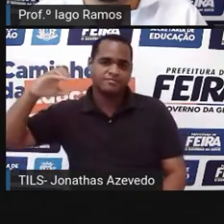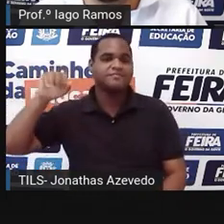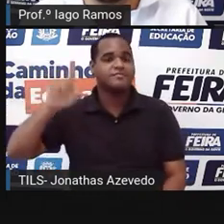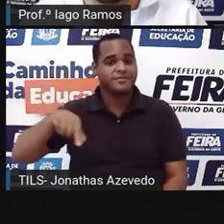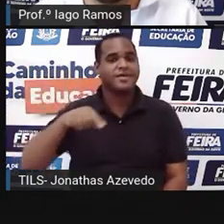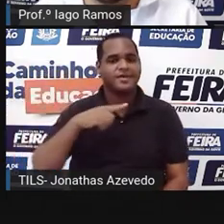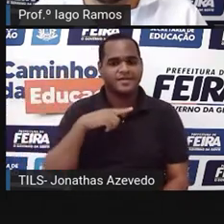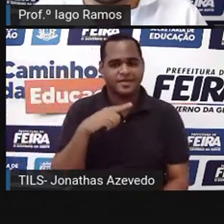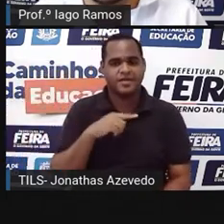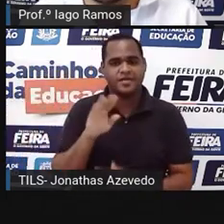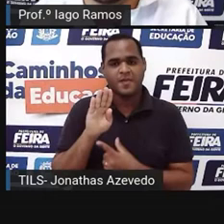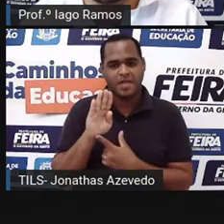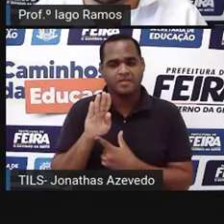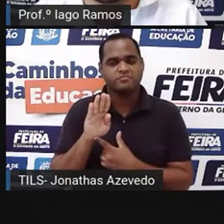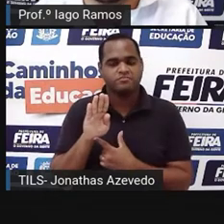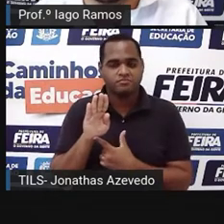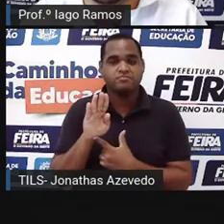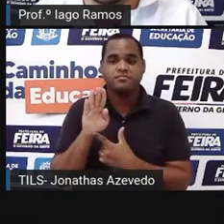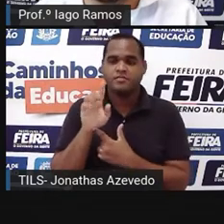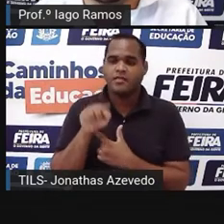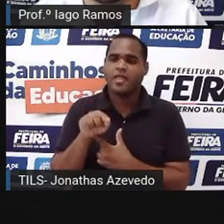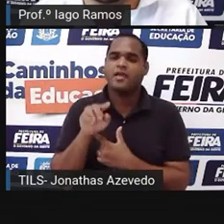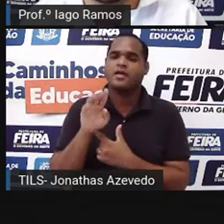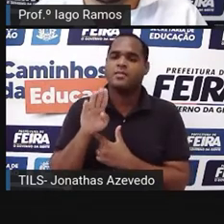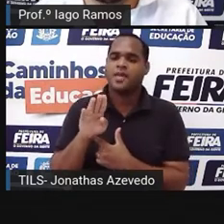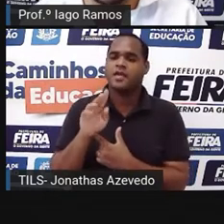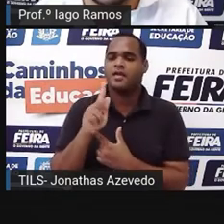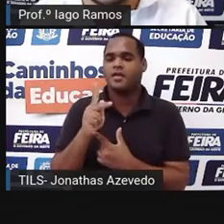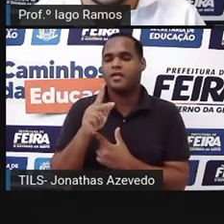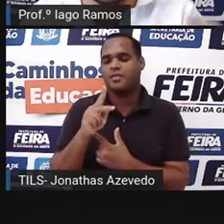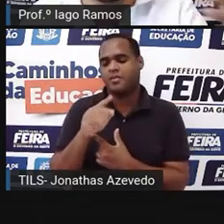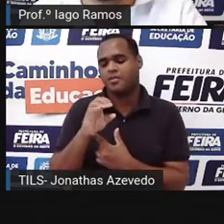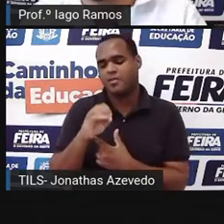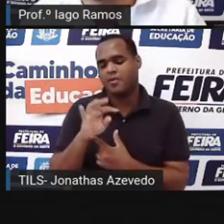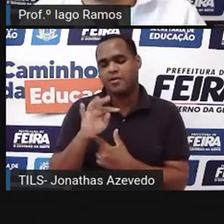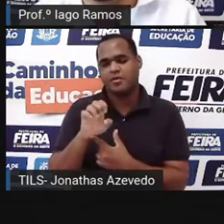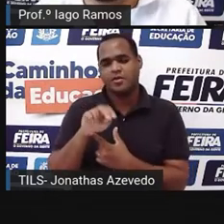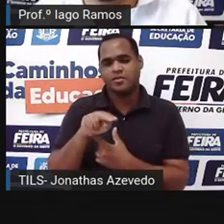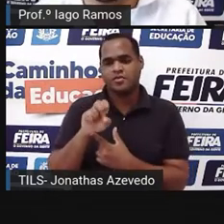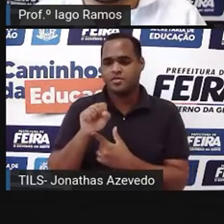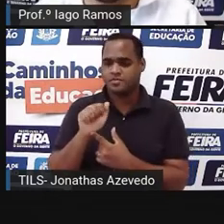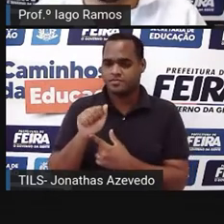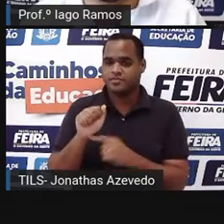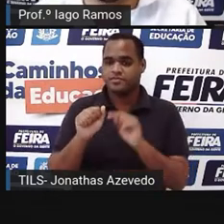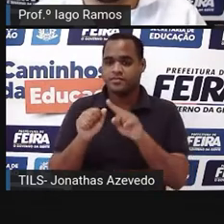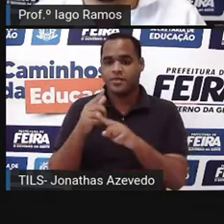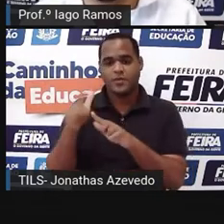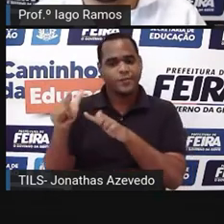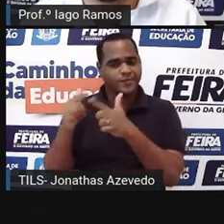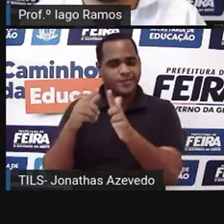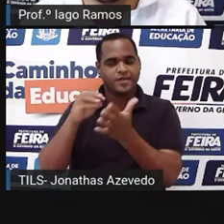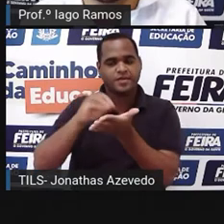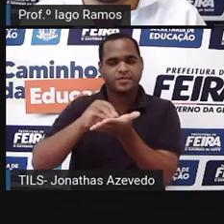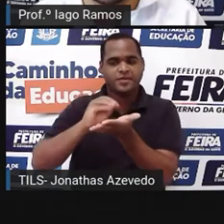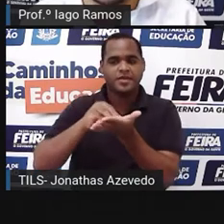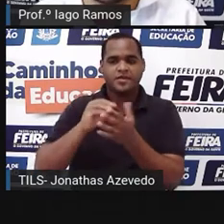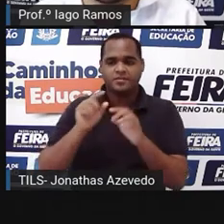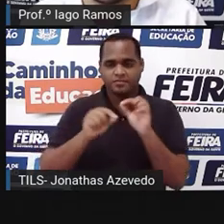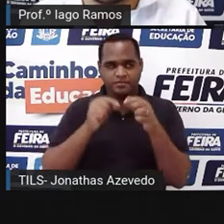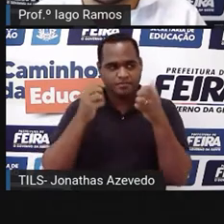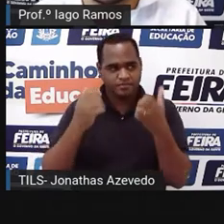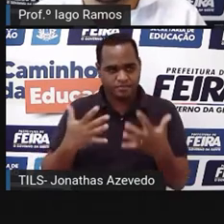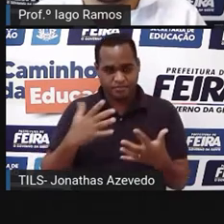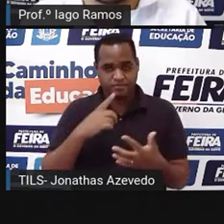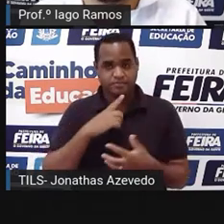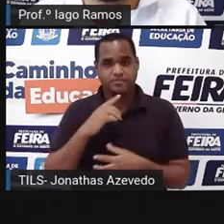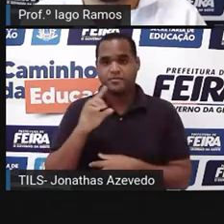medida como B. Então, esse B aqui é a hipotenusa, os outros dois que sobram são chamados de catetos, no caso,